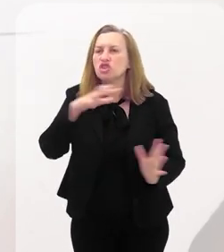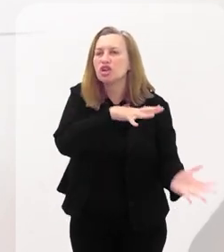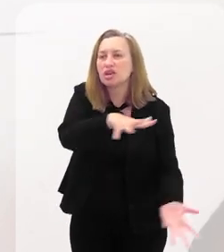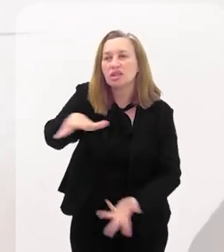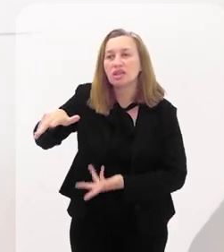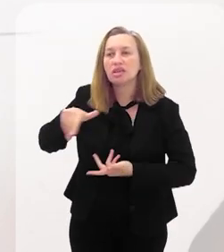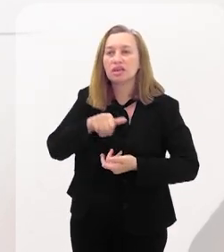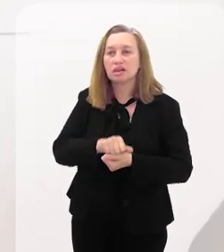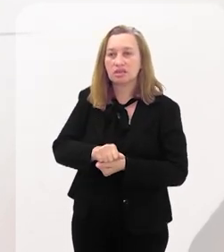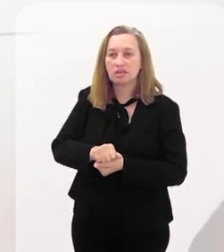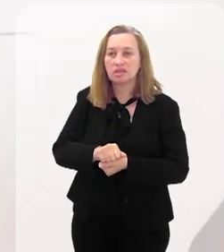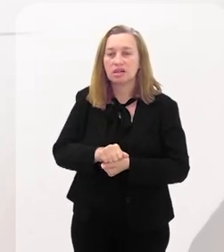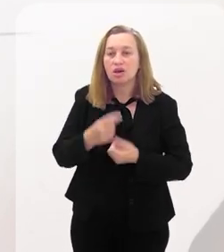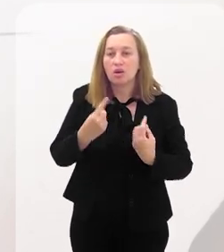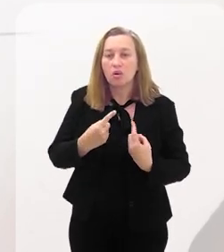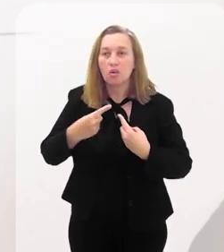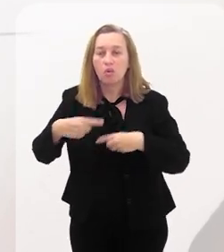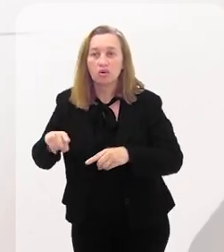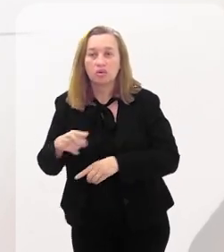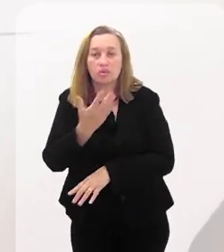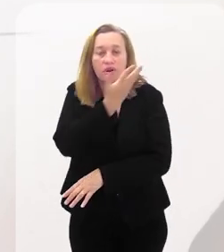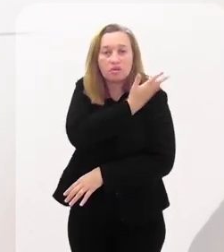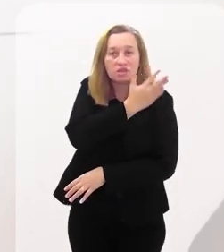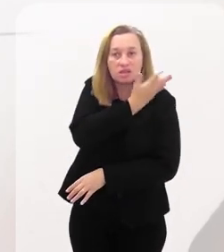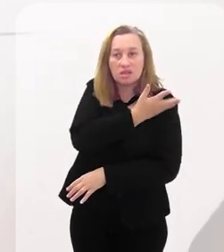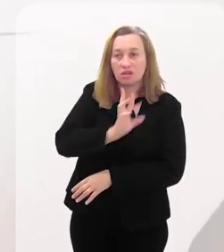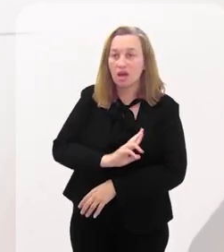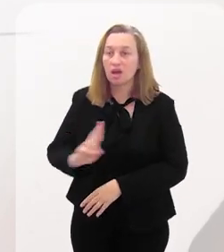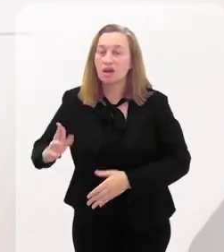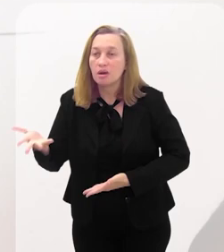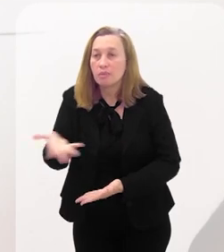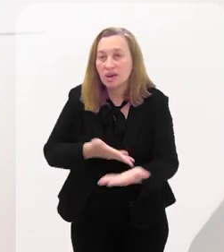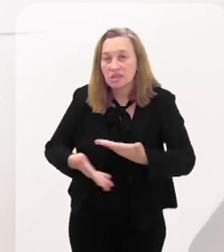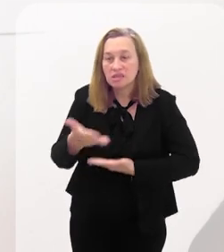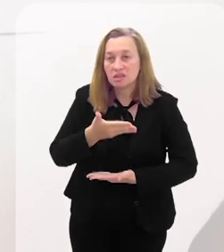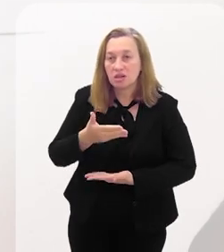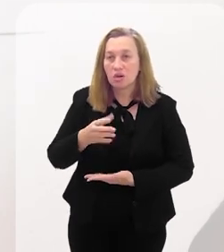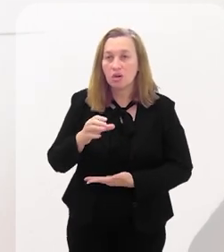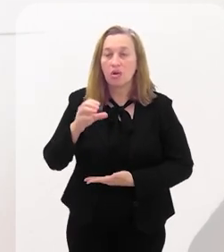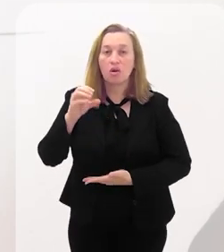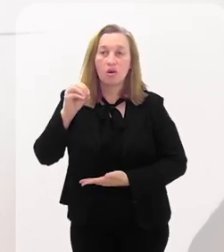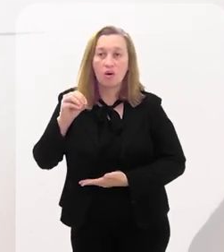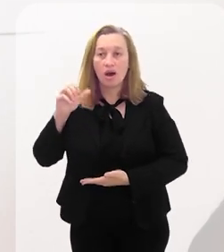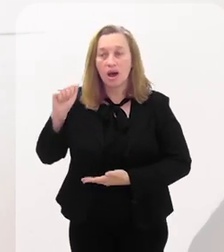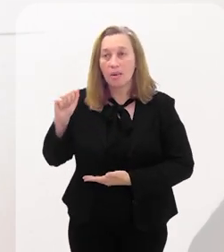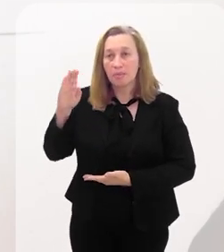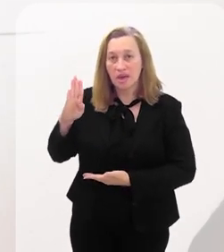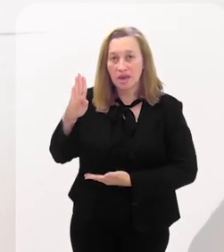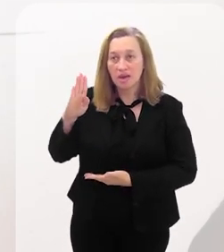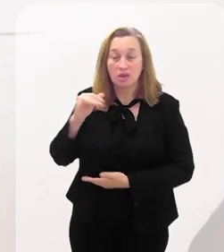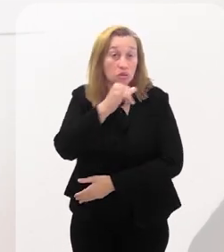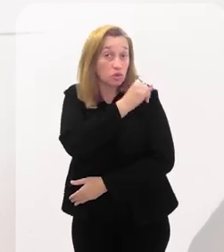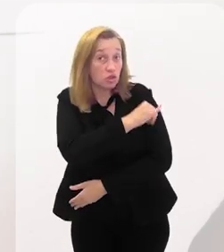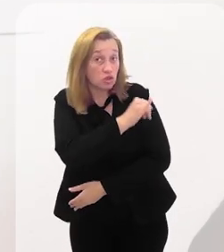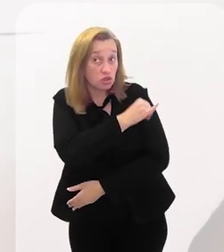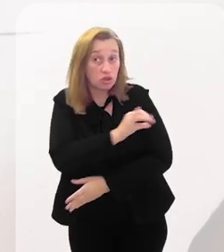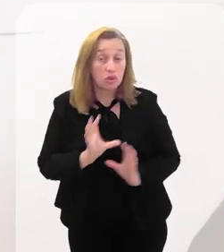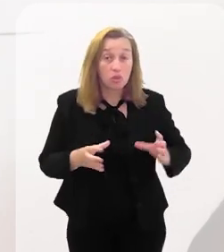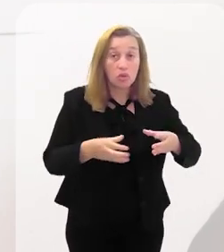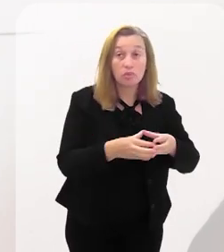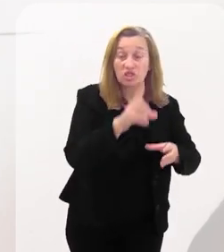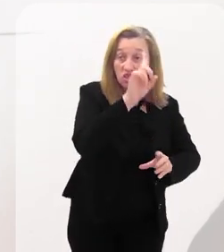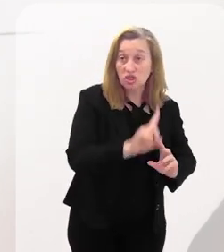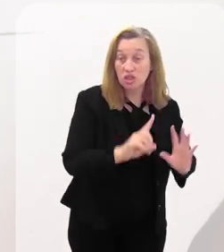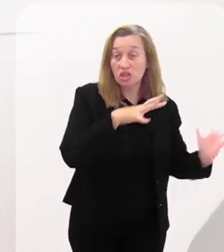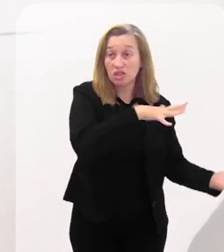Internacional da Tolerância. Esse é um programa em parceria da Ordem dos Advocados do Brasil no Rio de Janeiro, a Comissão de